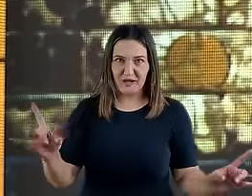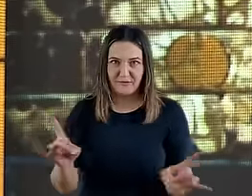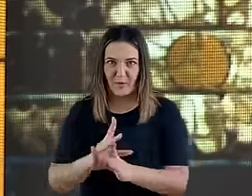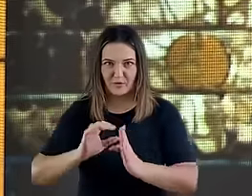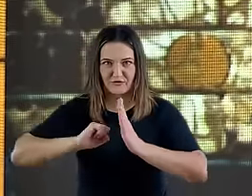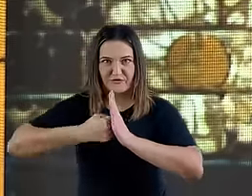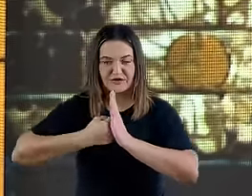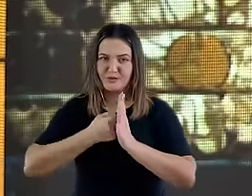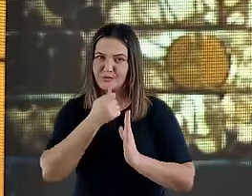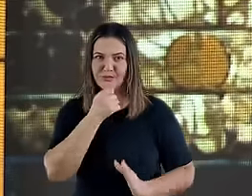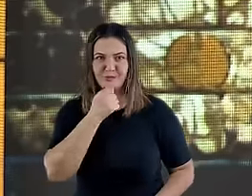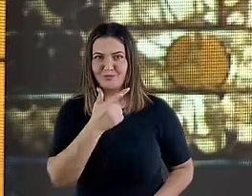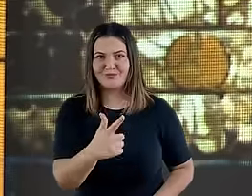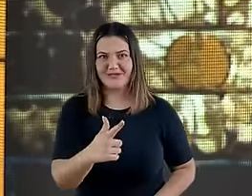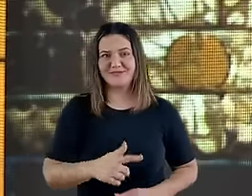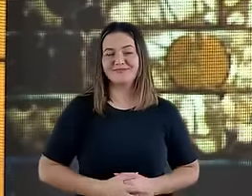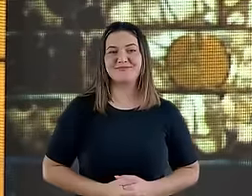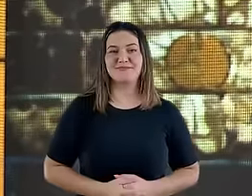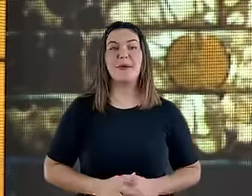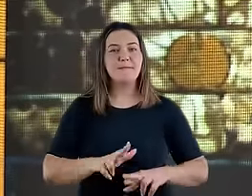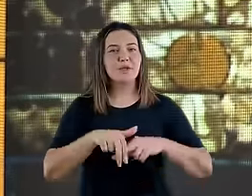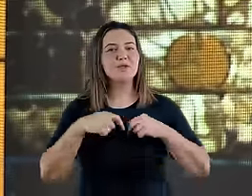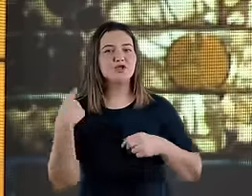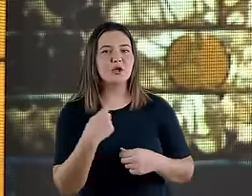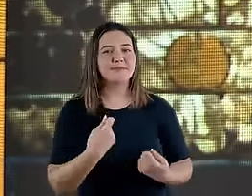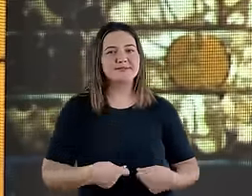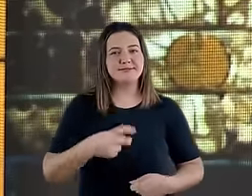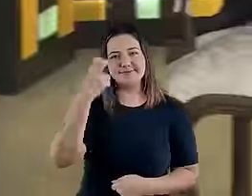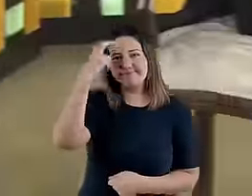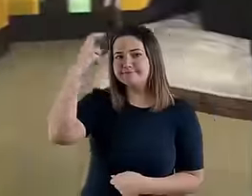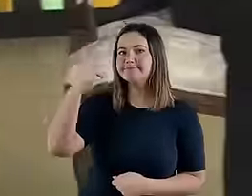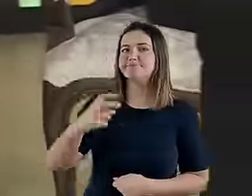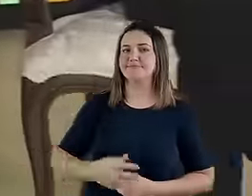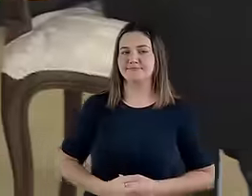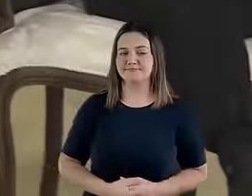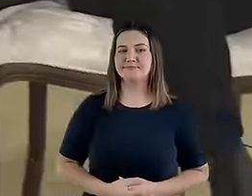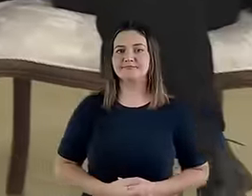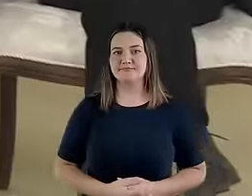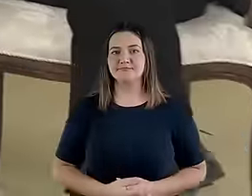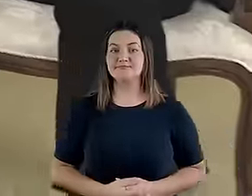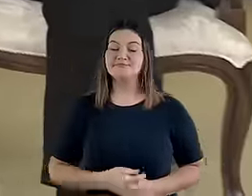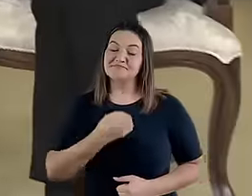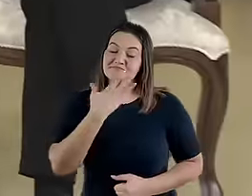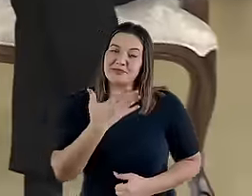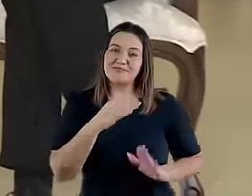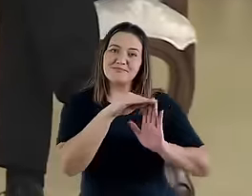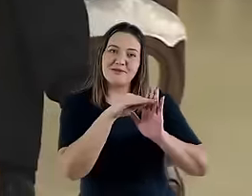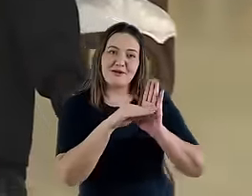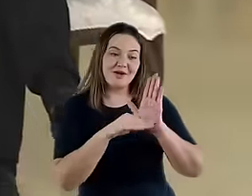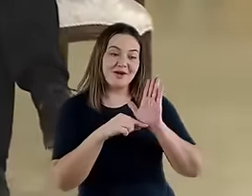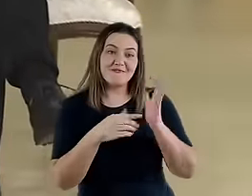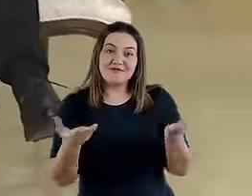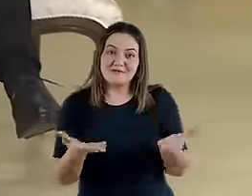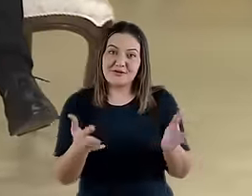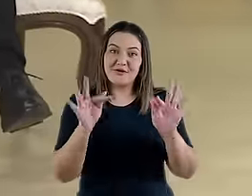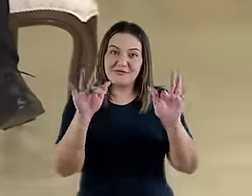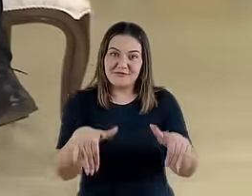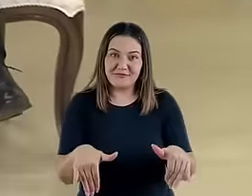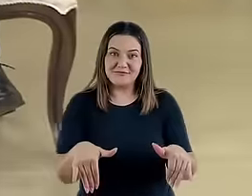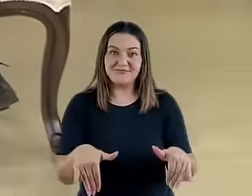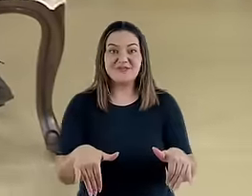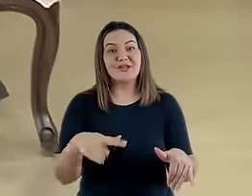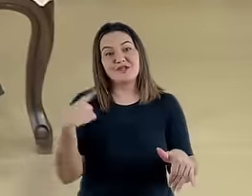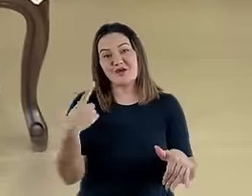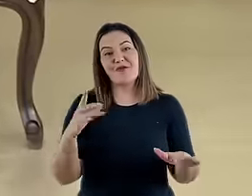todos os detalhes a respeito dela. Prudência é bem-vinda neste momento. Bem, o programa Evidências vai ficando por aqui e assim